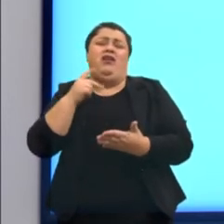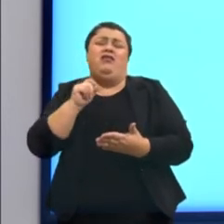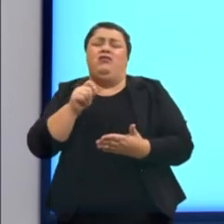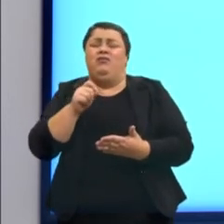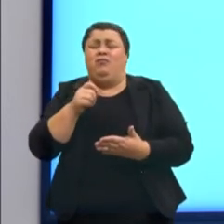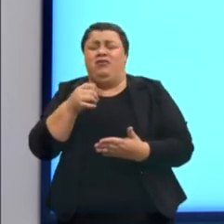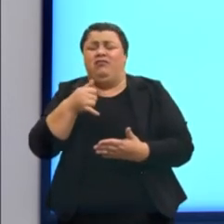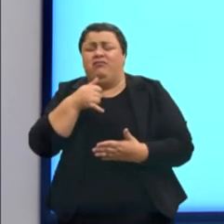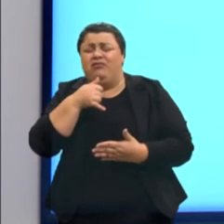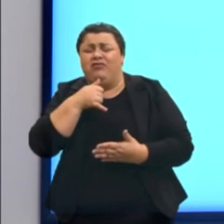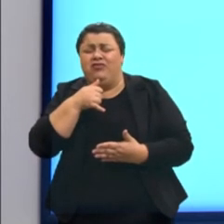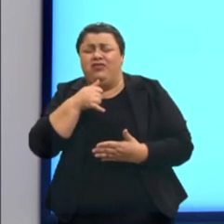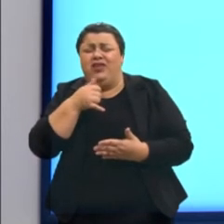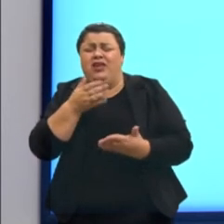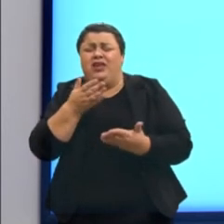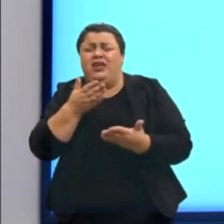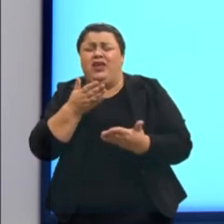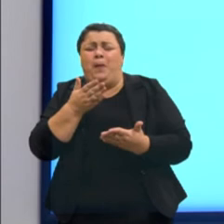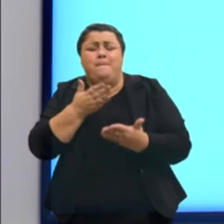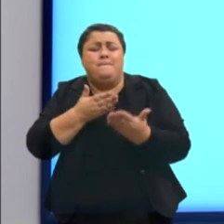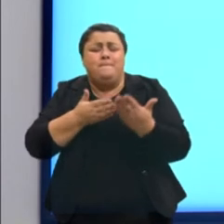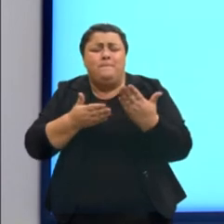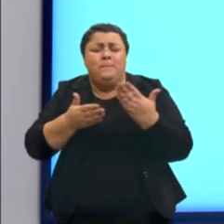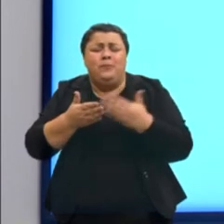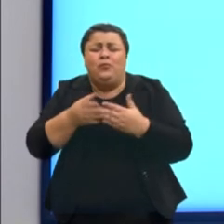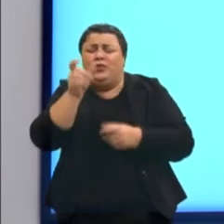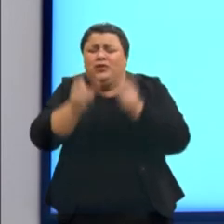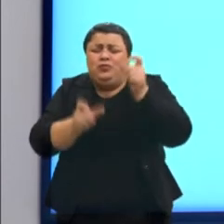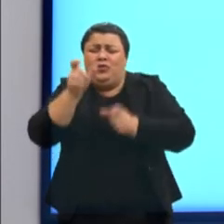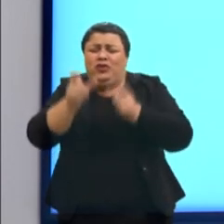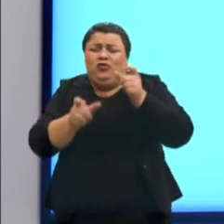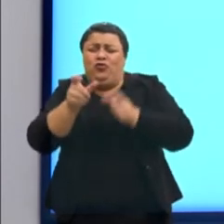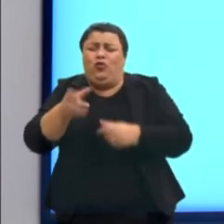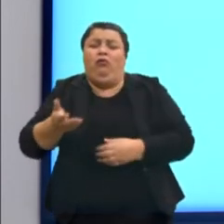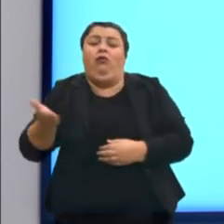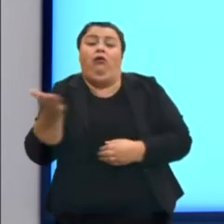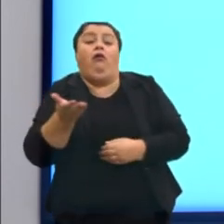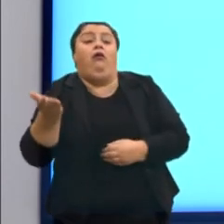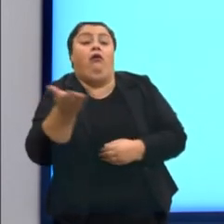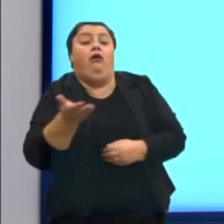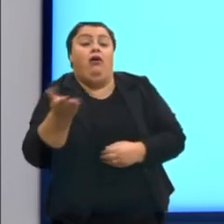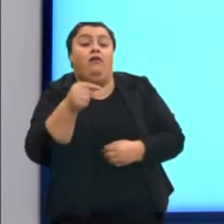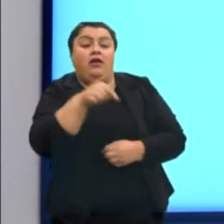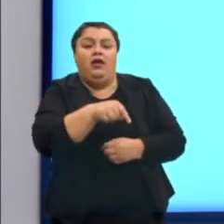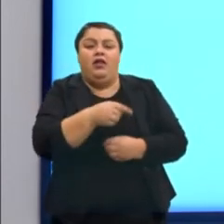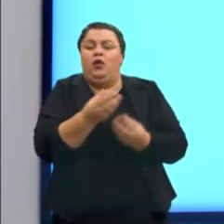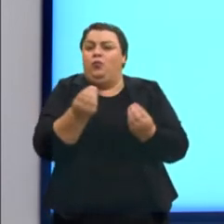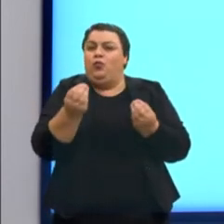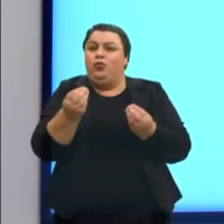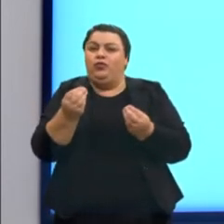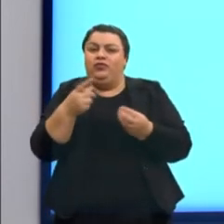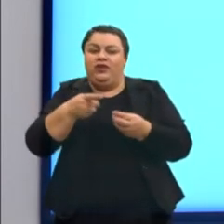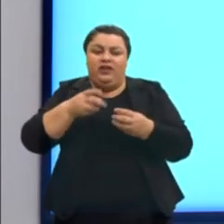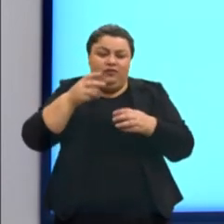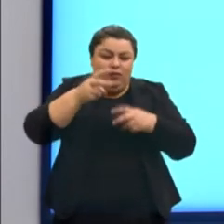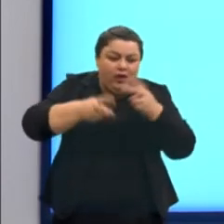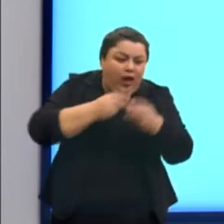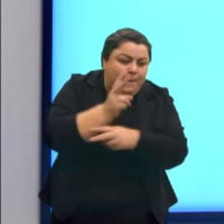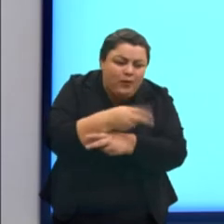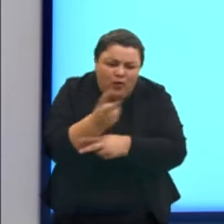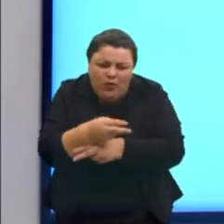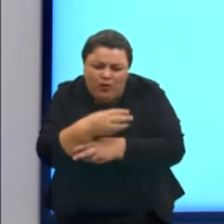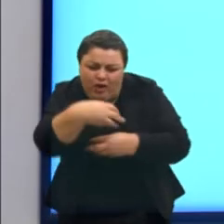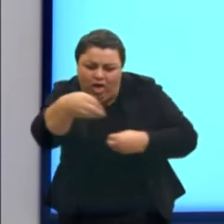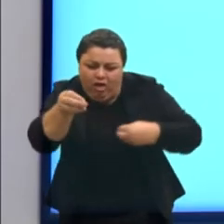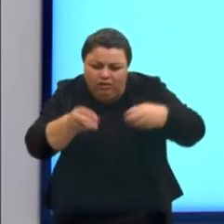lamentável banquete de mendigos. Dezenas deles vão ali revirar o material e acabam deixando os restos